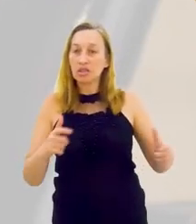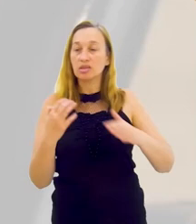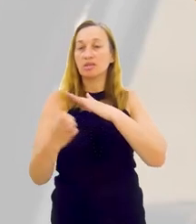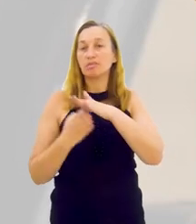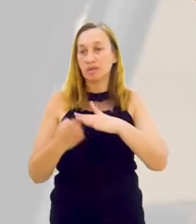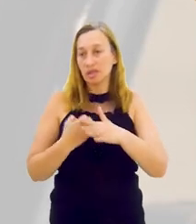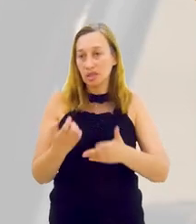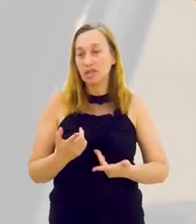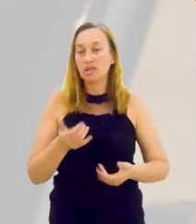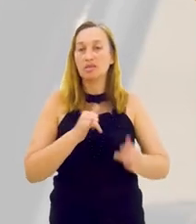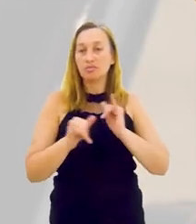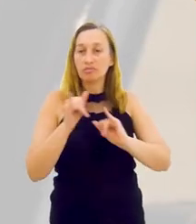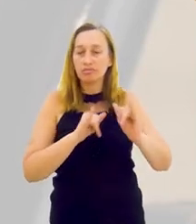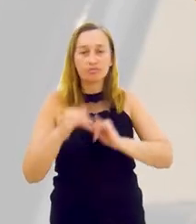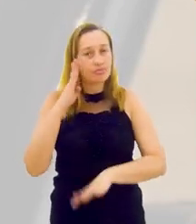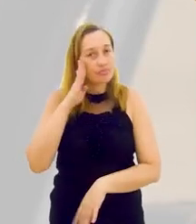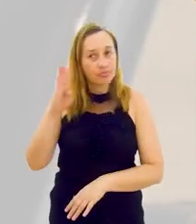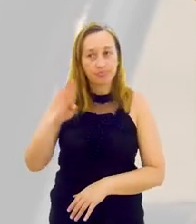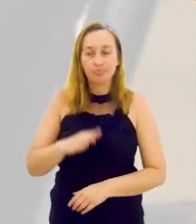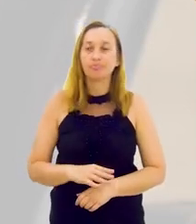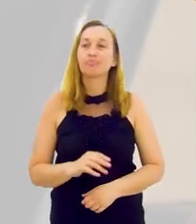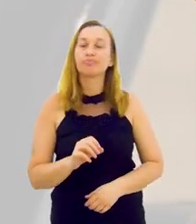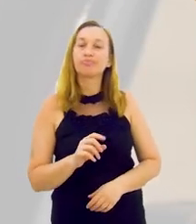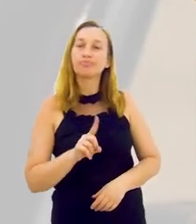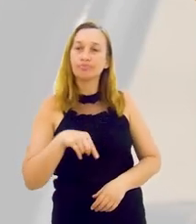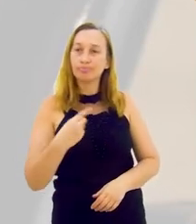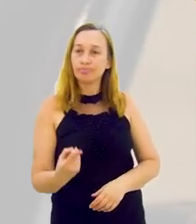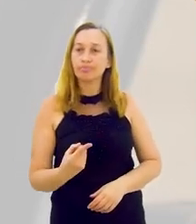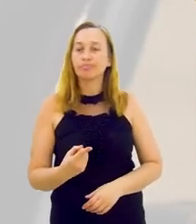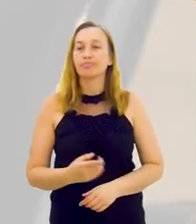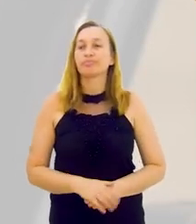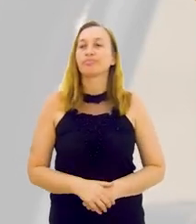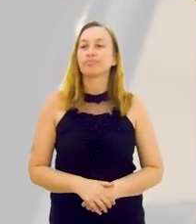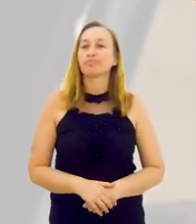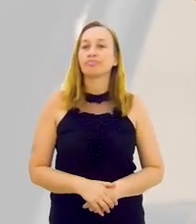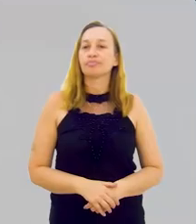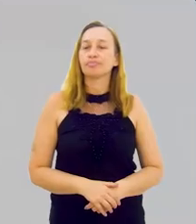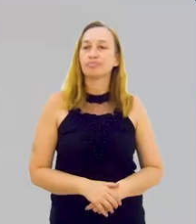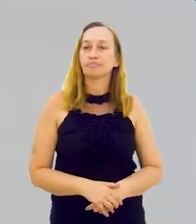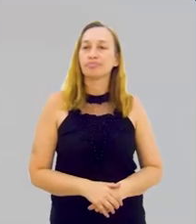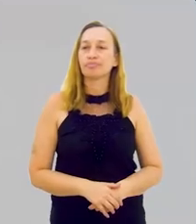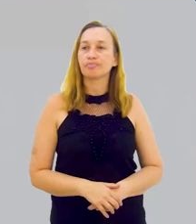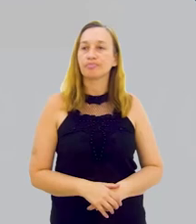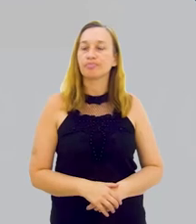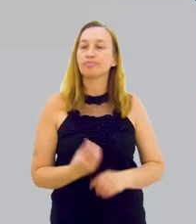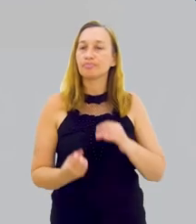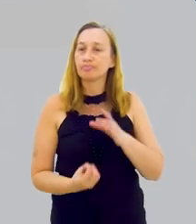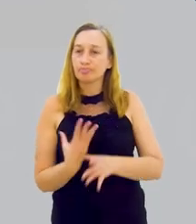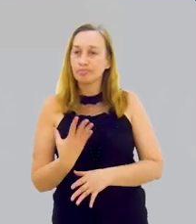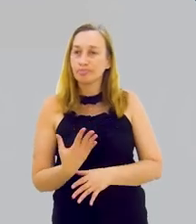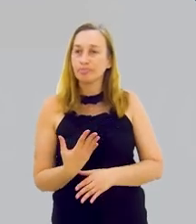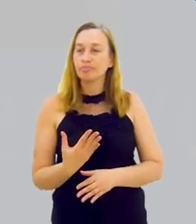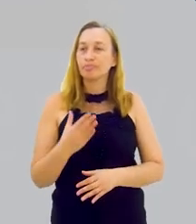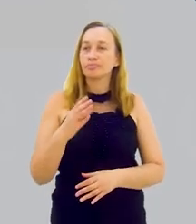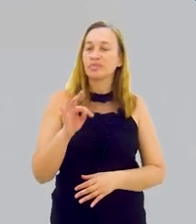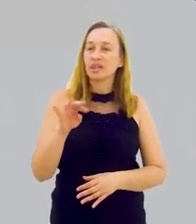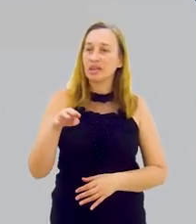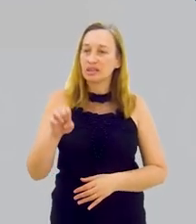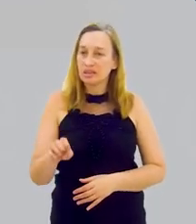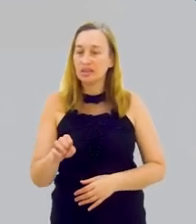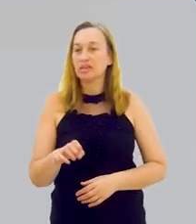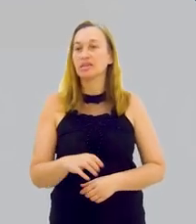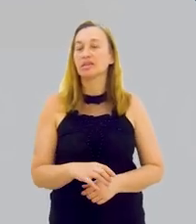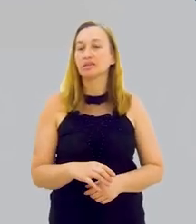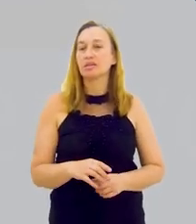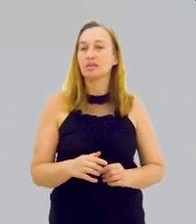forneçam para as grandes empresas. Então, essas informações são fundamentais. Em seguida, como a gente preza o adensamento produtivo a partir